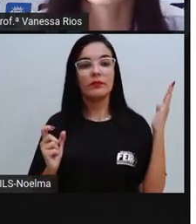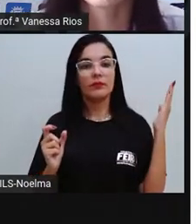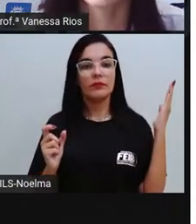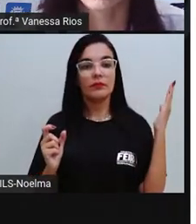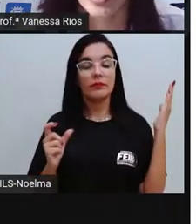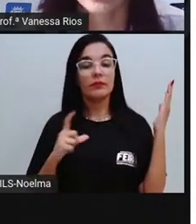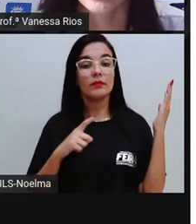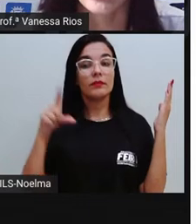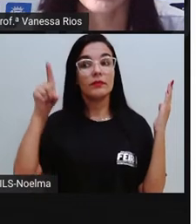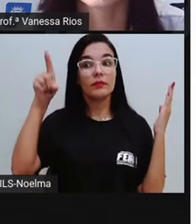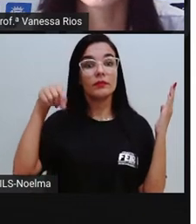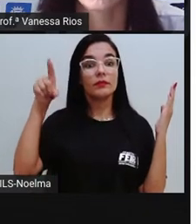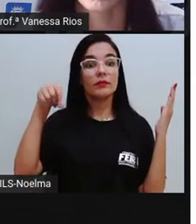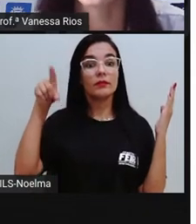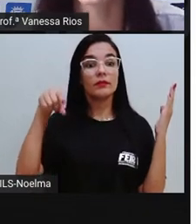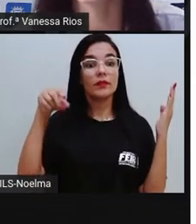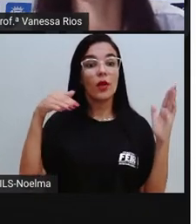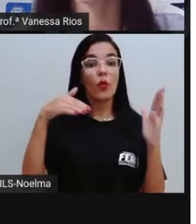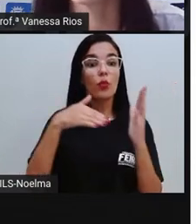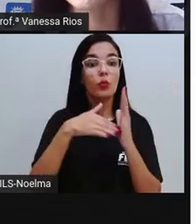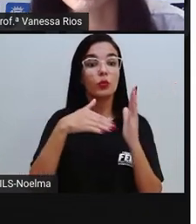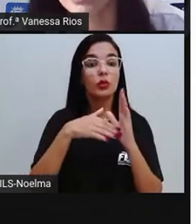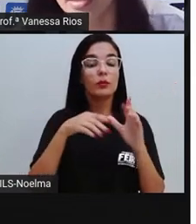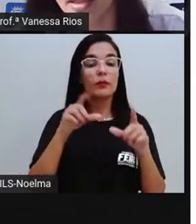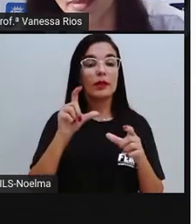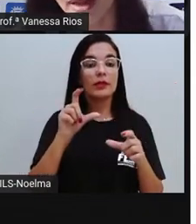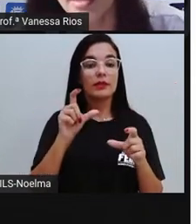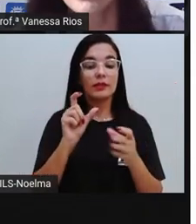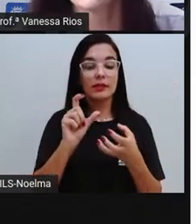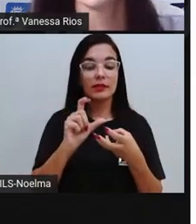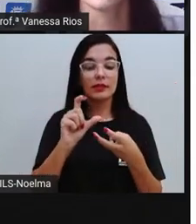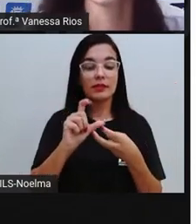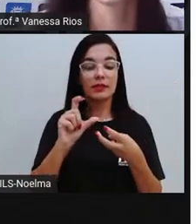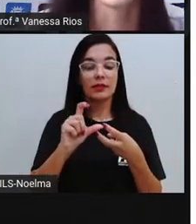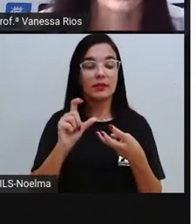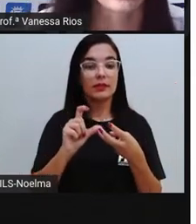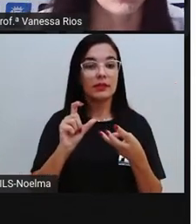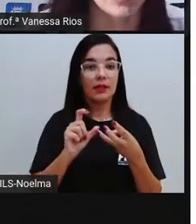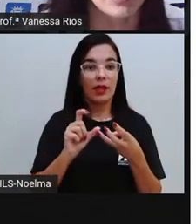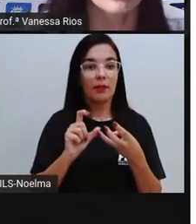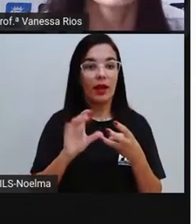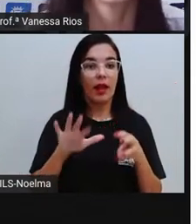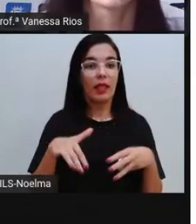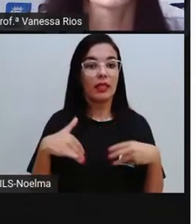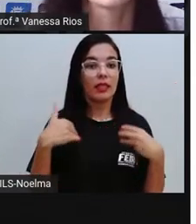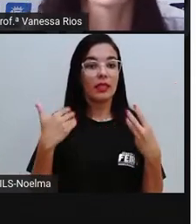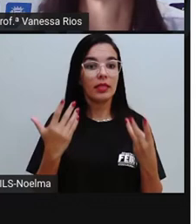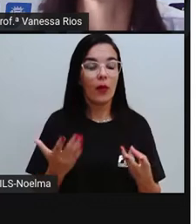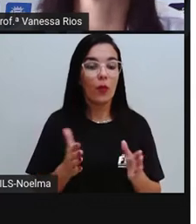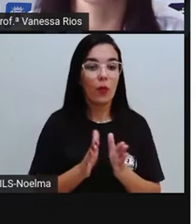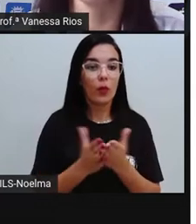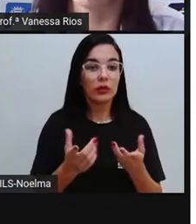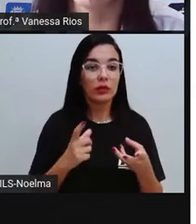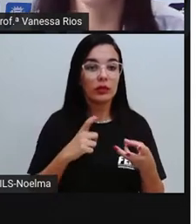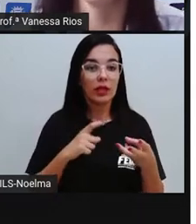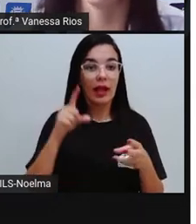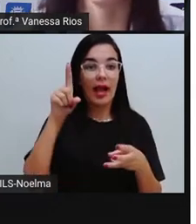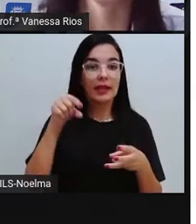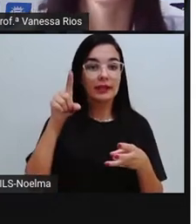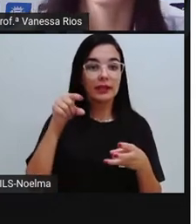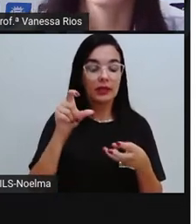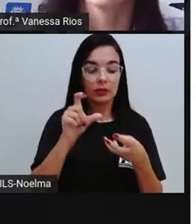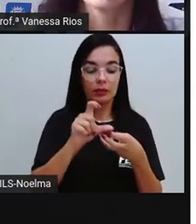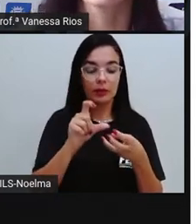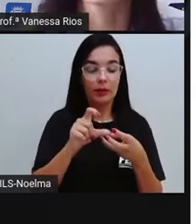está acentuada em sua última sílaba. Neste caso aí, nós dizemos que sabiá é uma